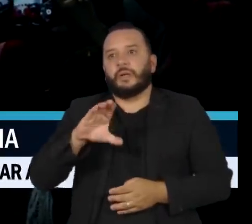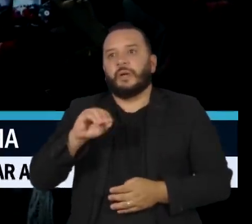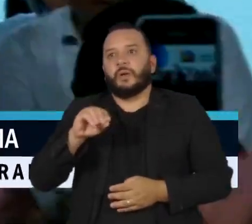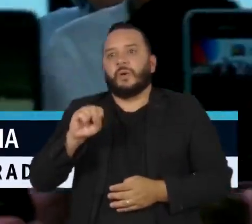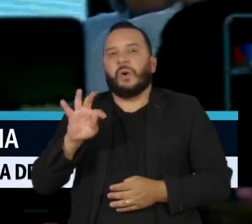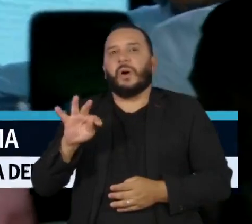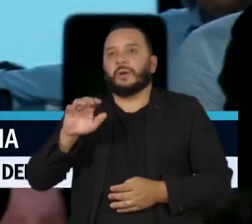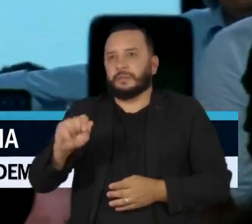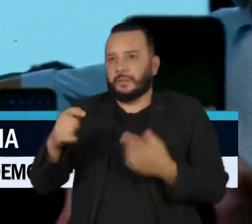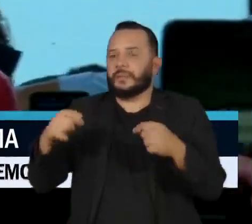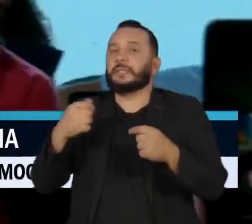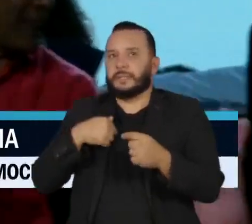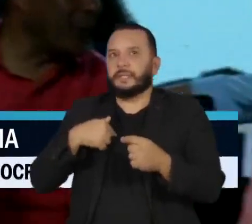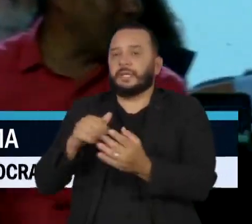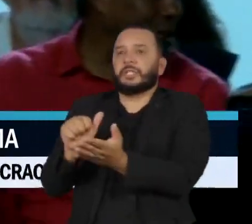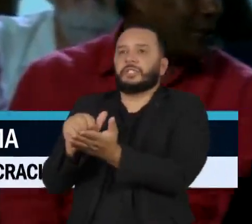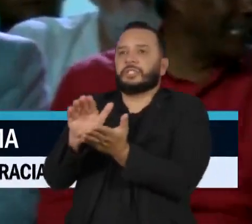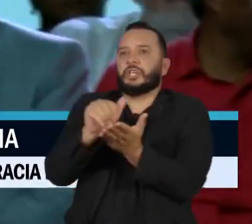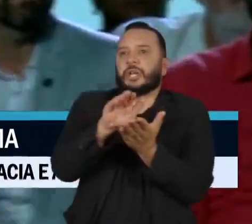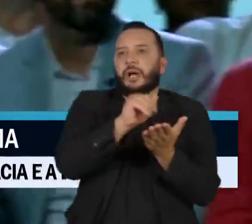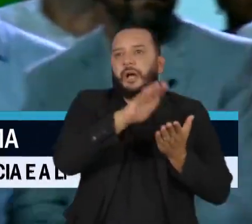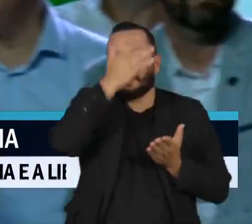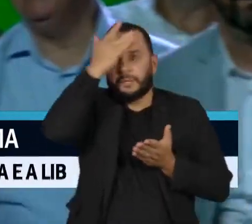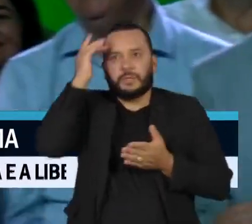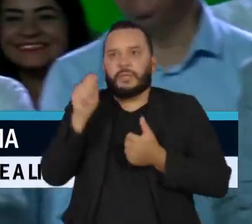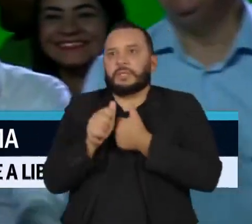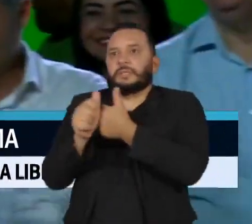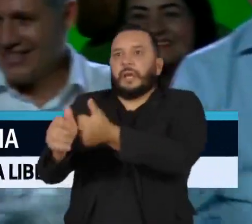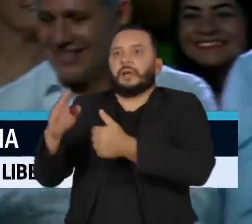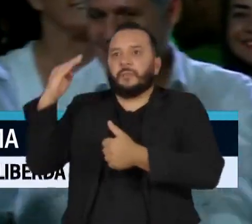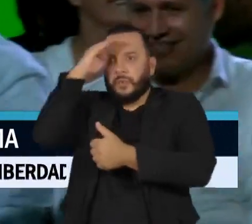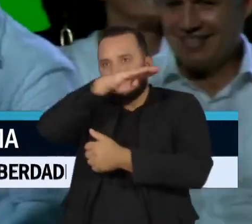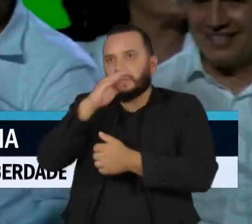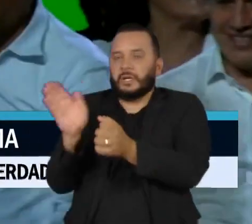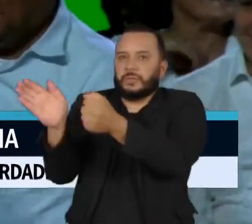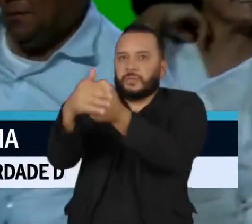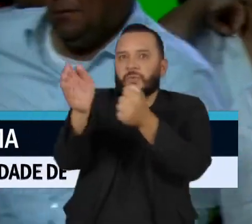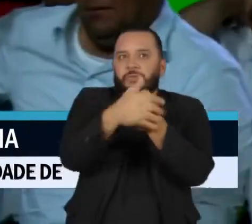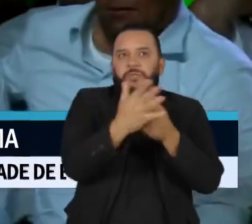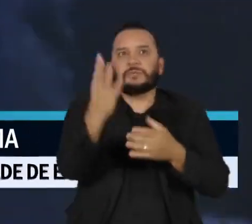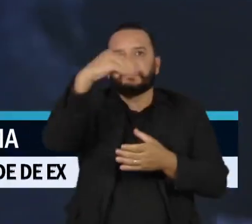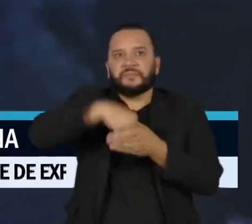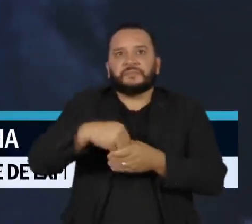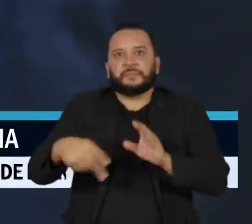que tem que assinar as medidas para tirar aquela gente que está infiltrada dentro do nosso governo. aí Obrigado.